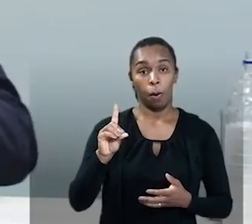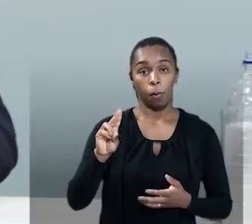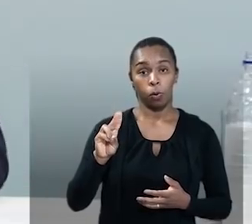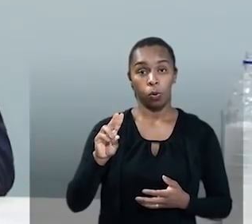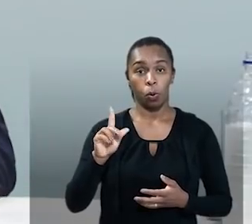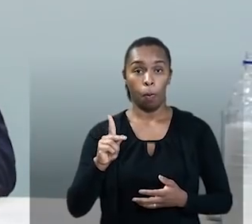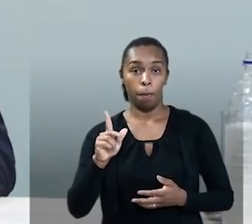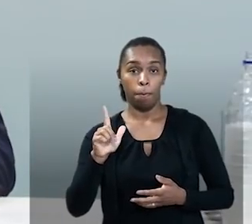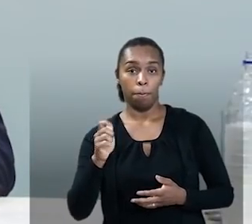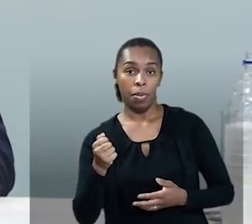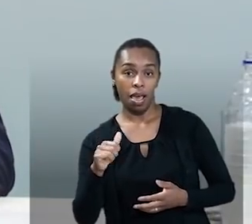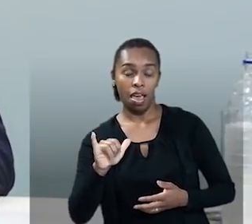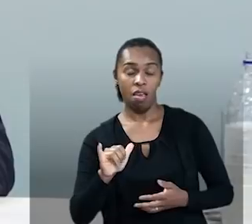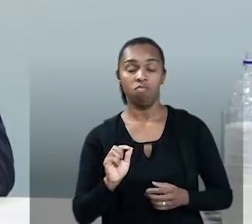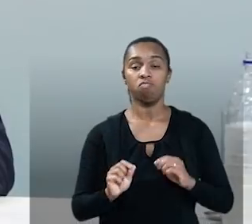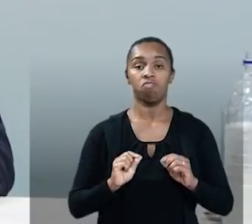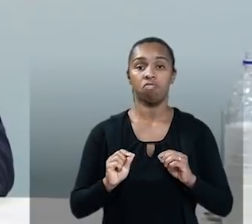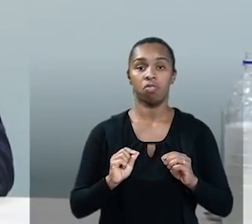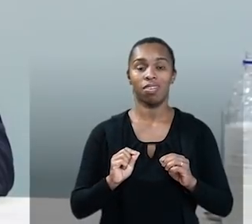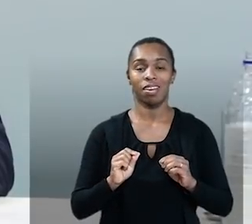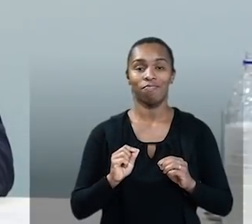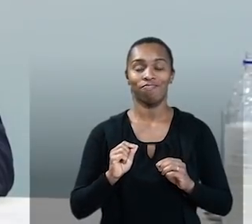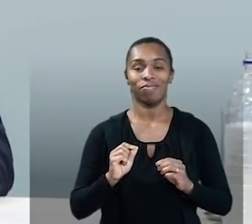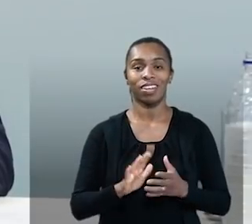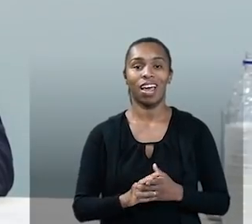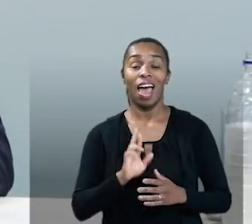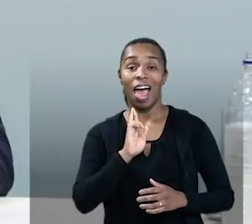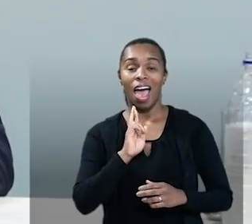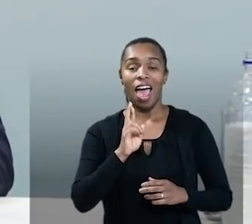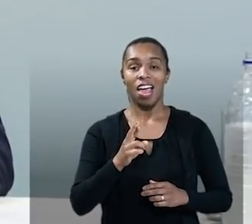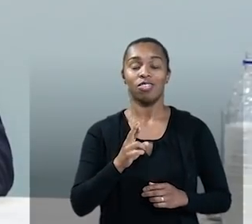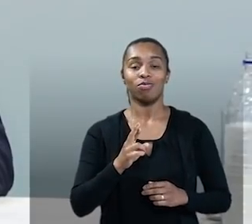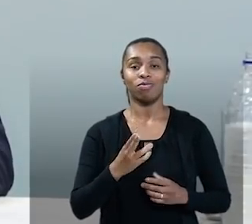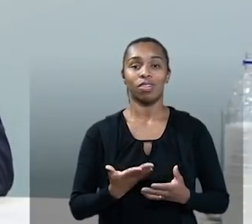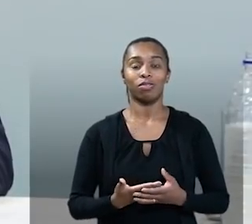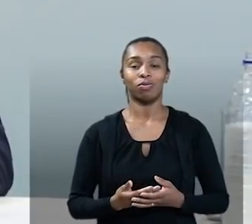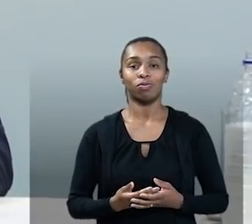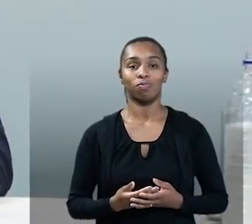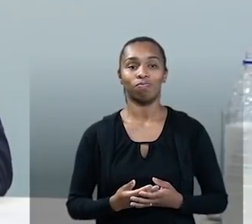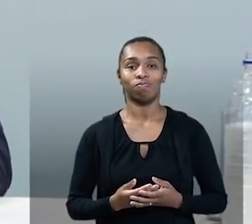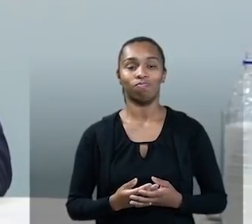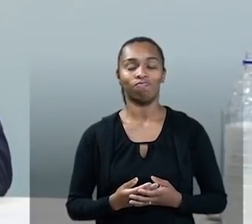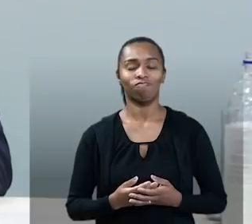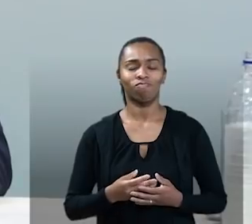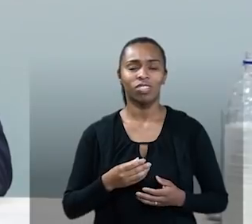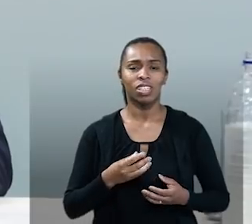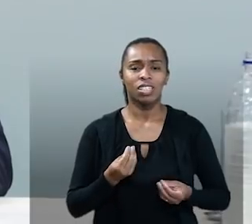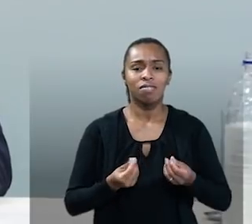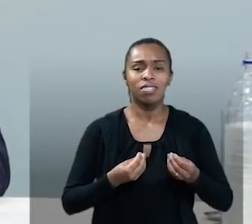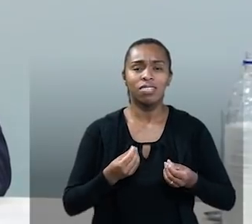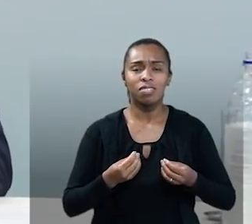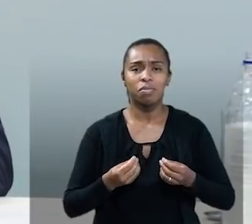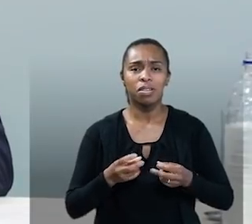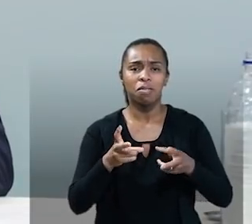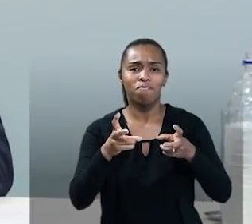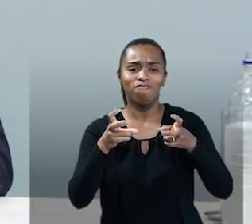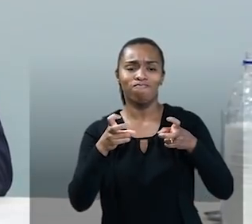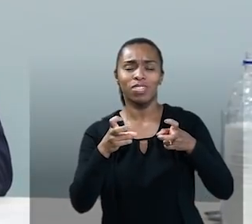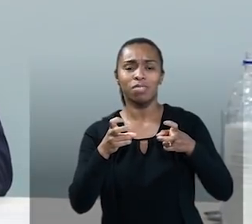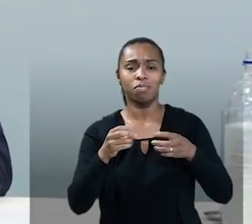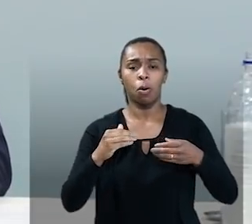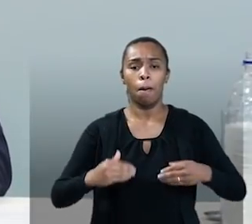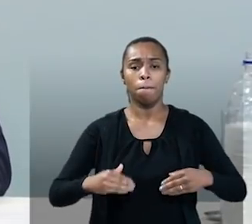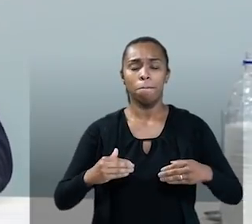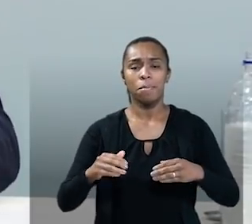ele é o resultado da sensibilidade, da percepção que o Ministério da